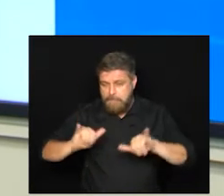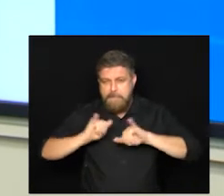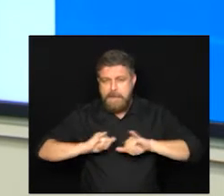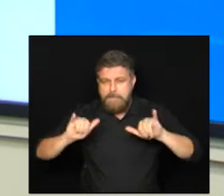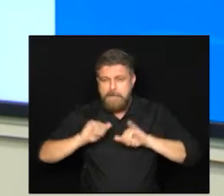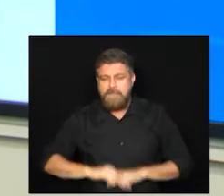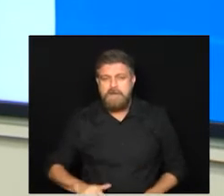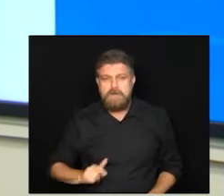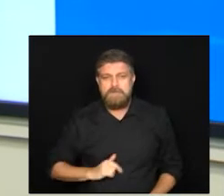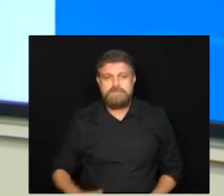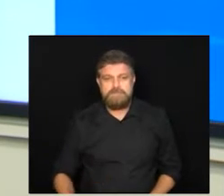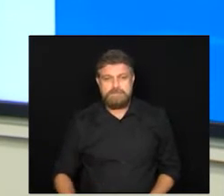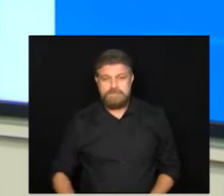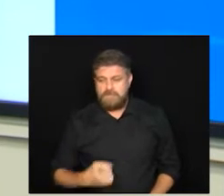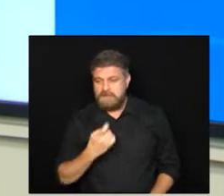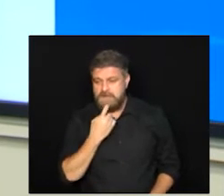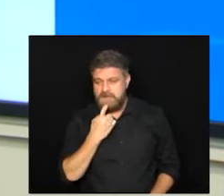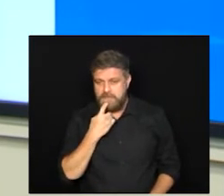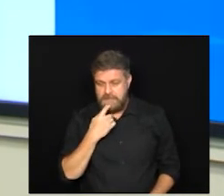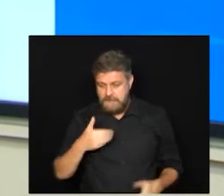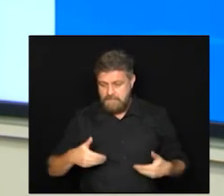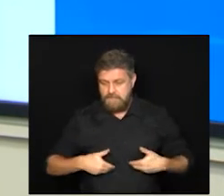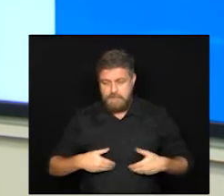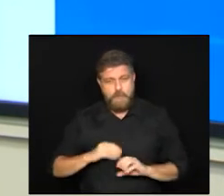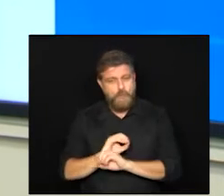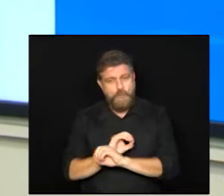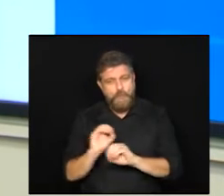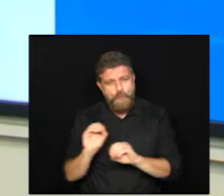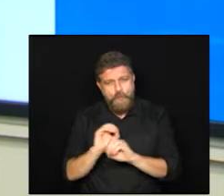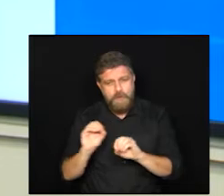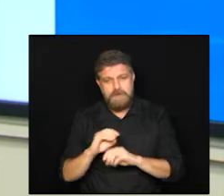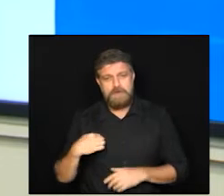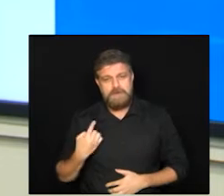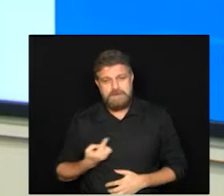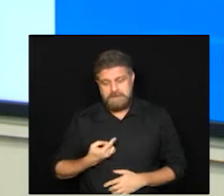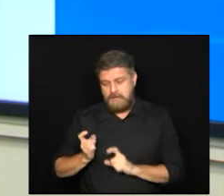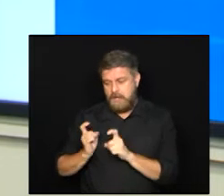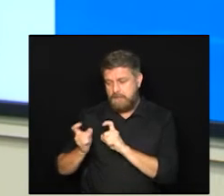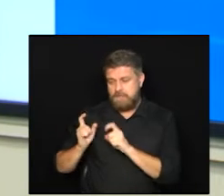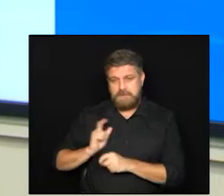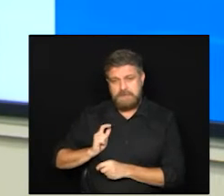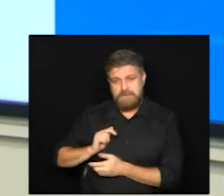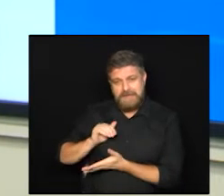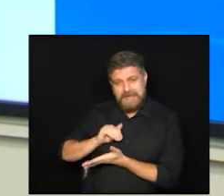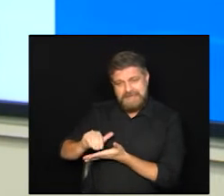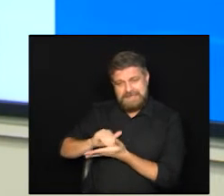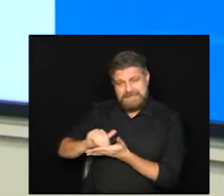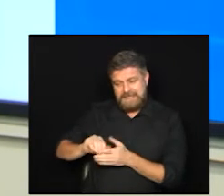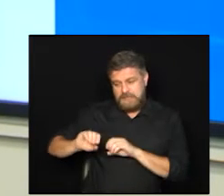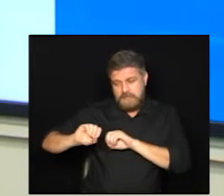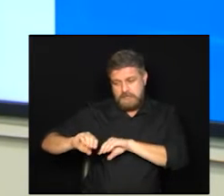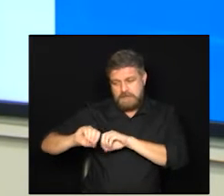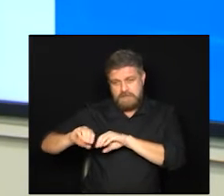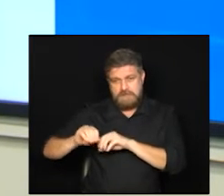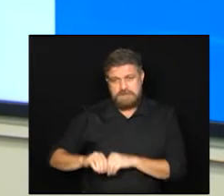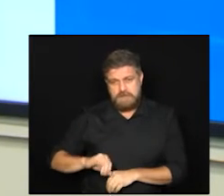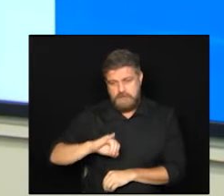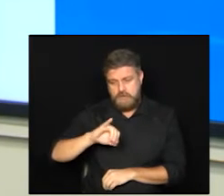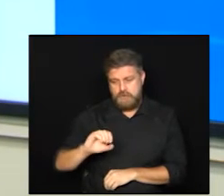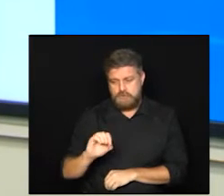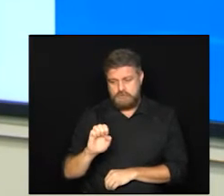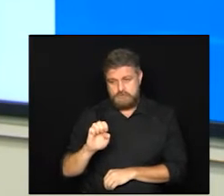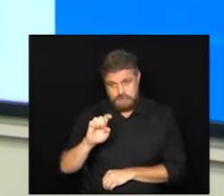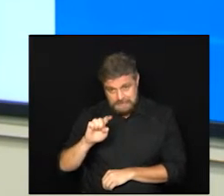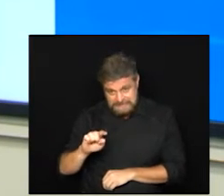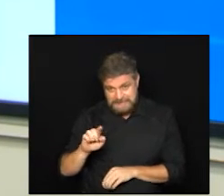campanha Campinas Sem Fome uma reunião que contou aqui com a presença do secretário de educação o José Tadeus Jorge